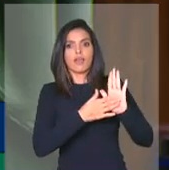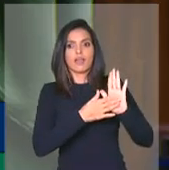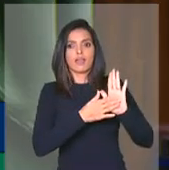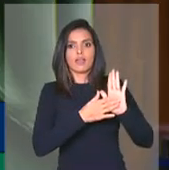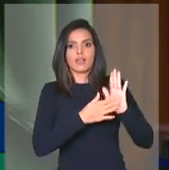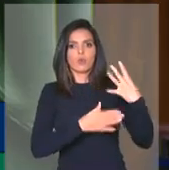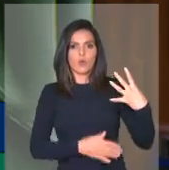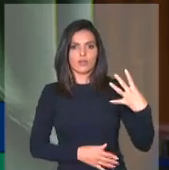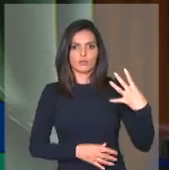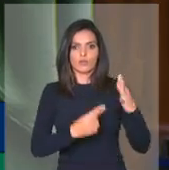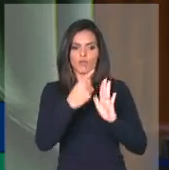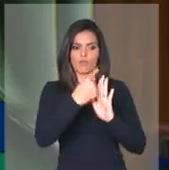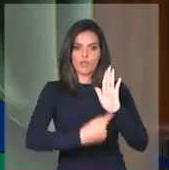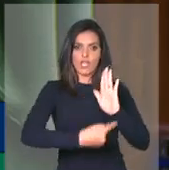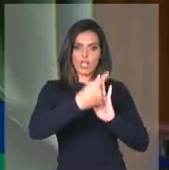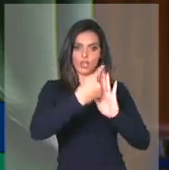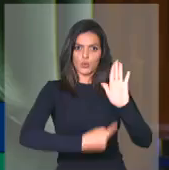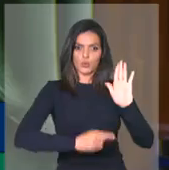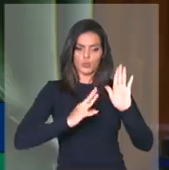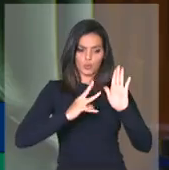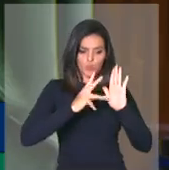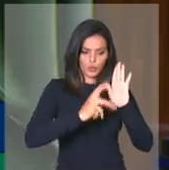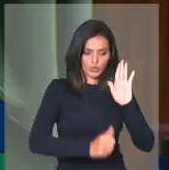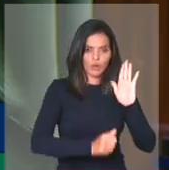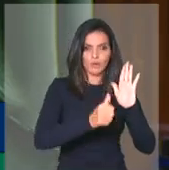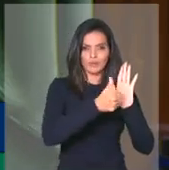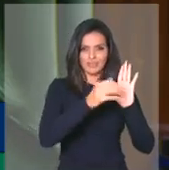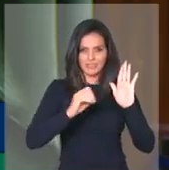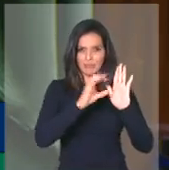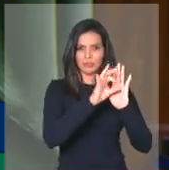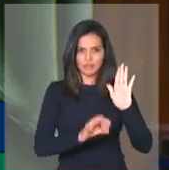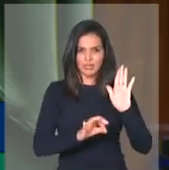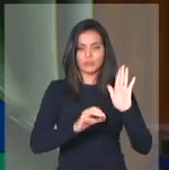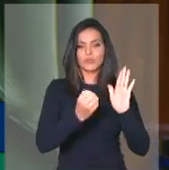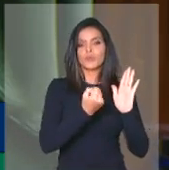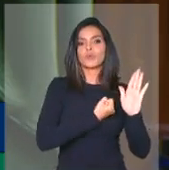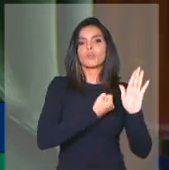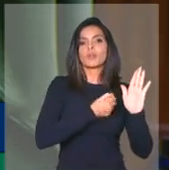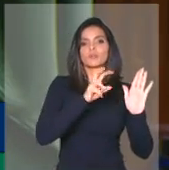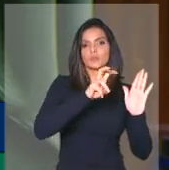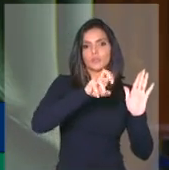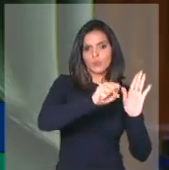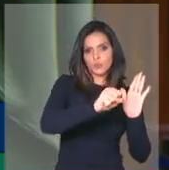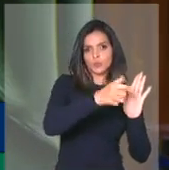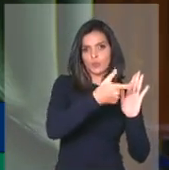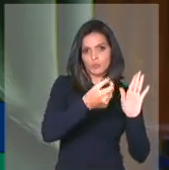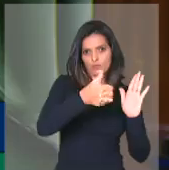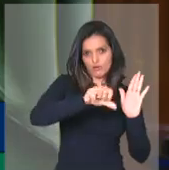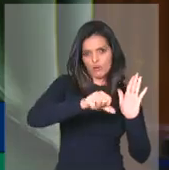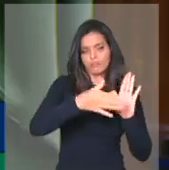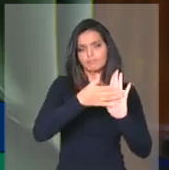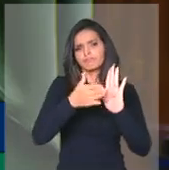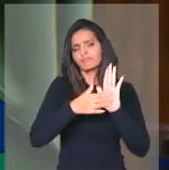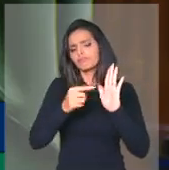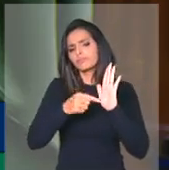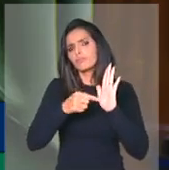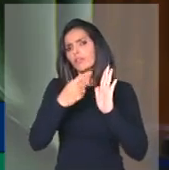o veto total número 58 de 2019. O que prevê